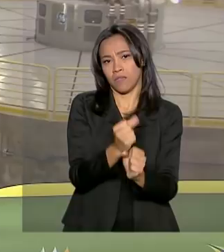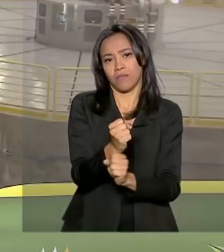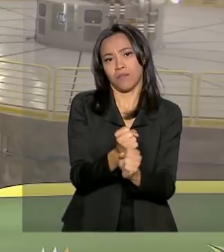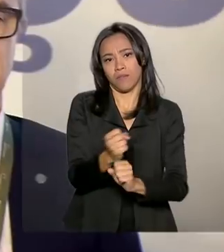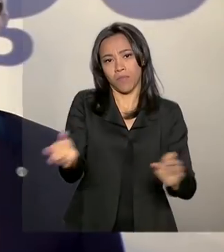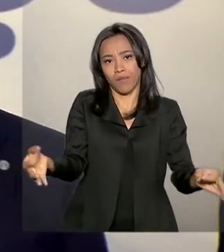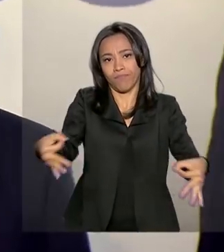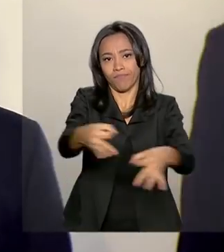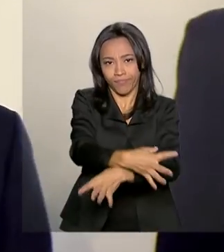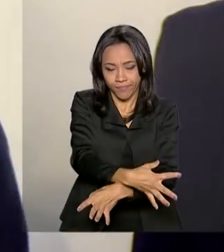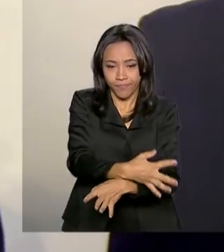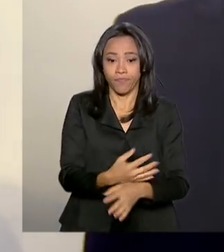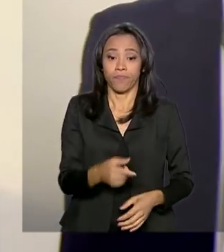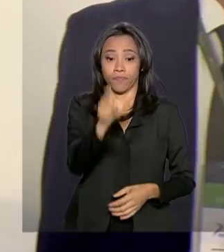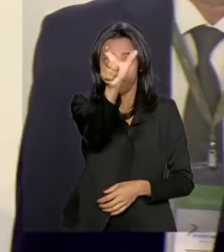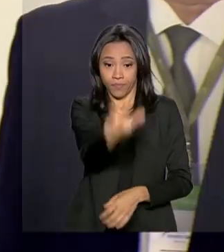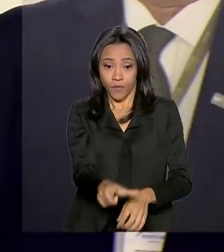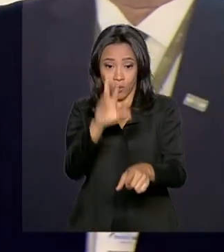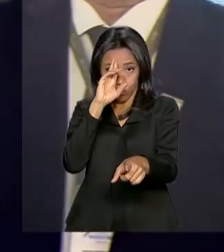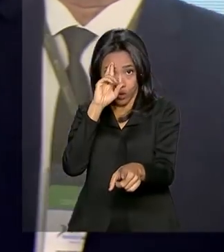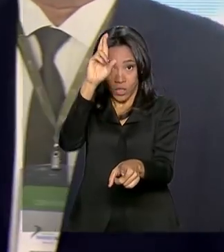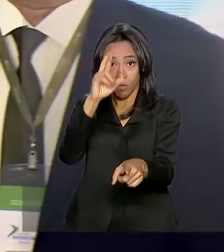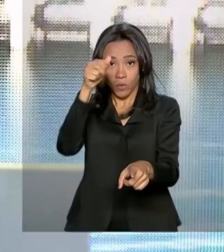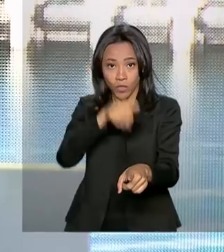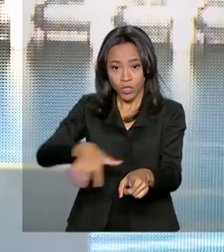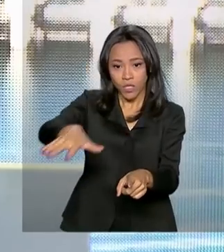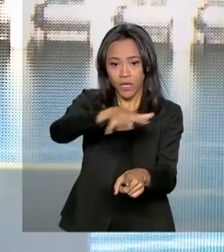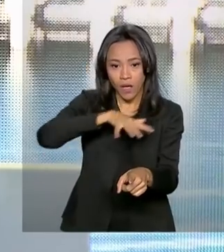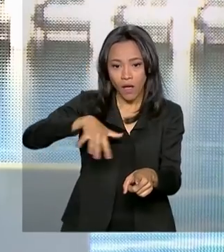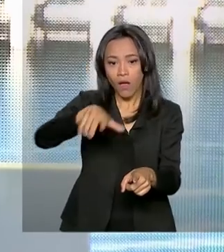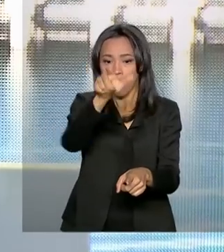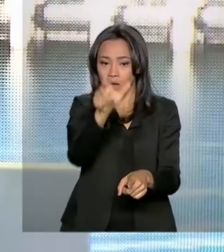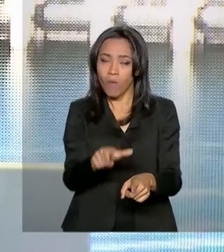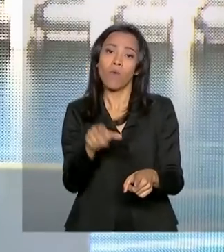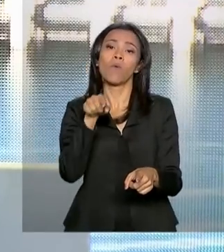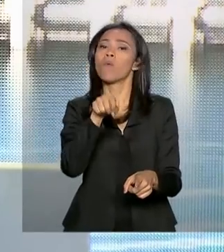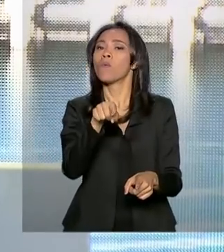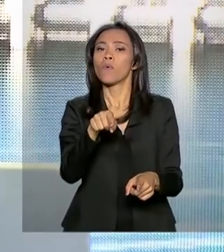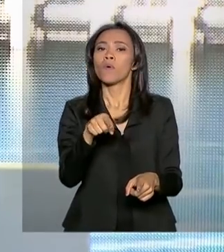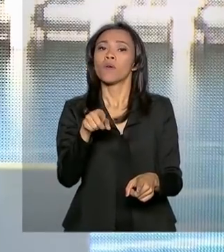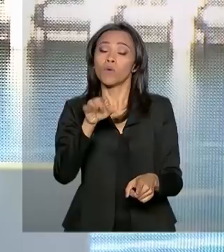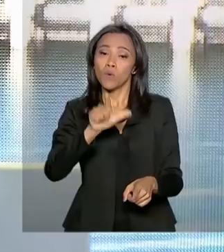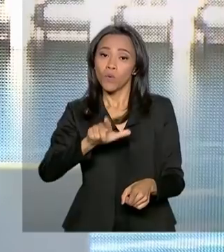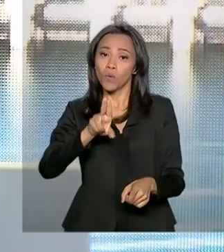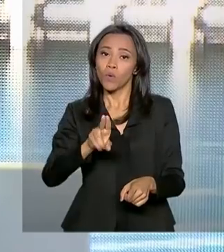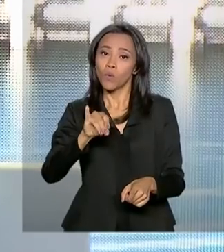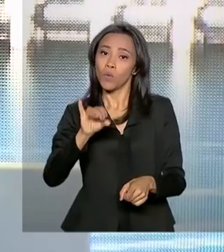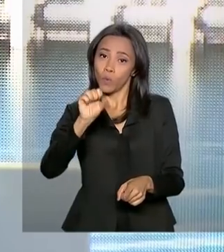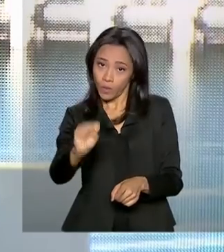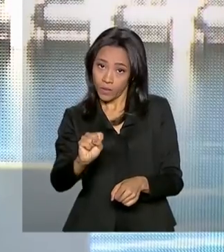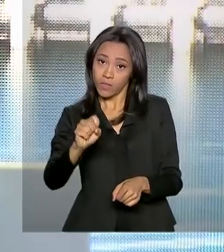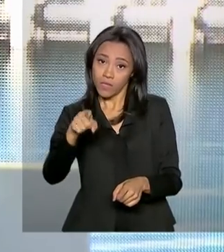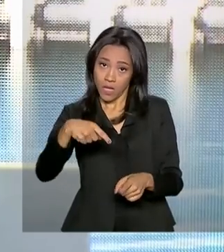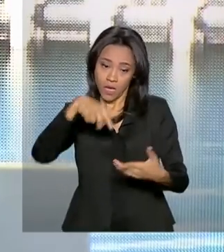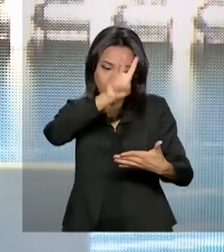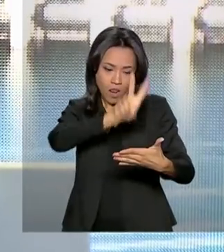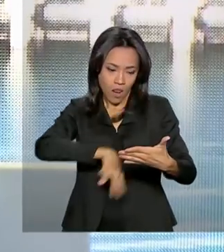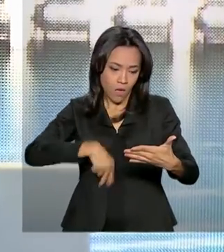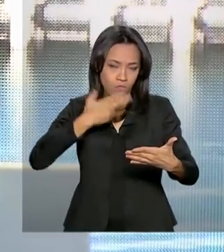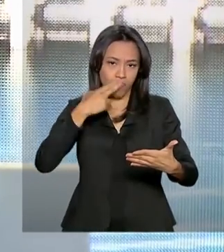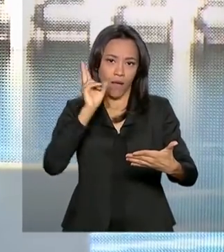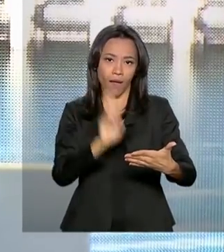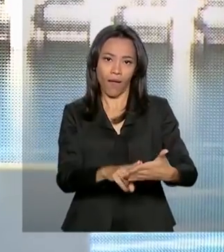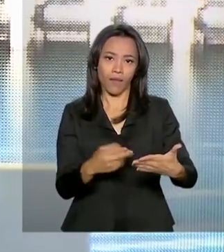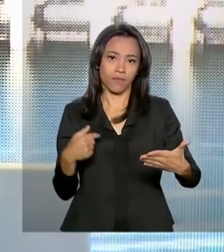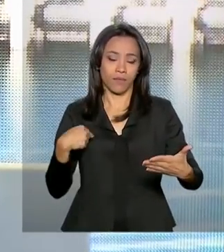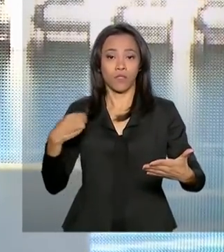concluído. O diretor-geral da ONS, o operador nacional do sistema elétrico, Luiz Eduardo Barata, leu uma carta do ministro de